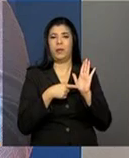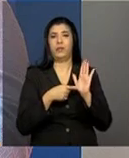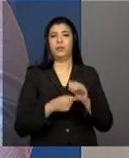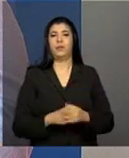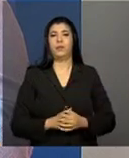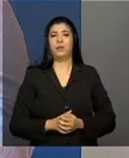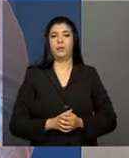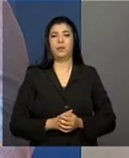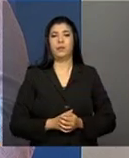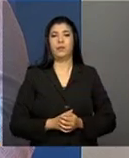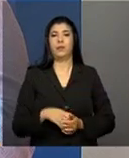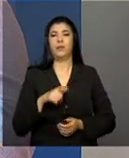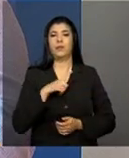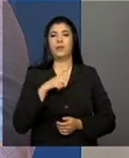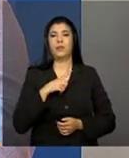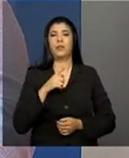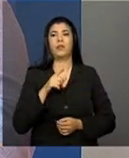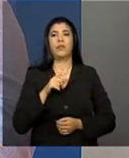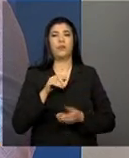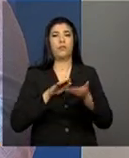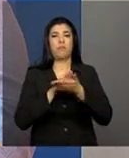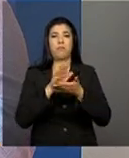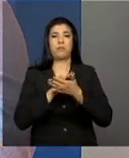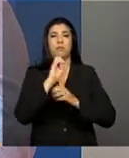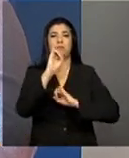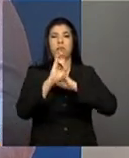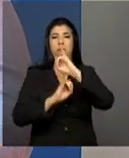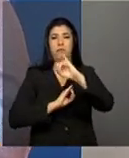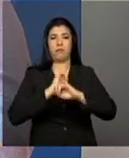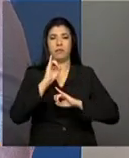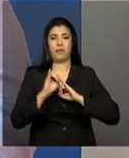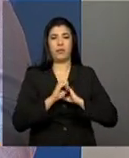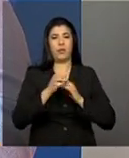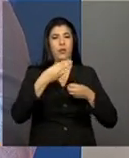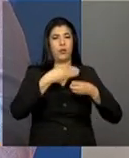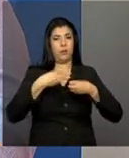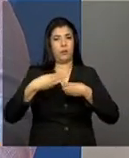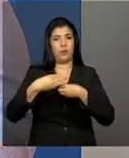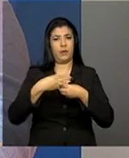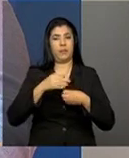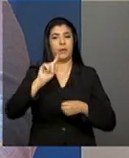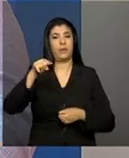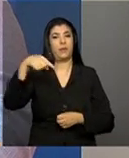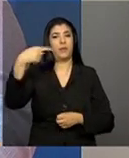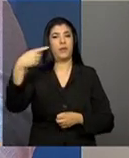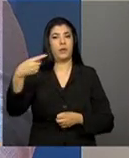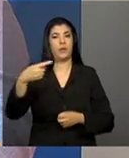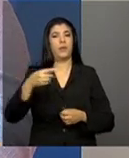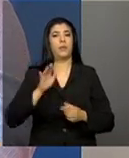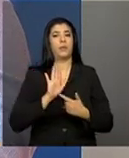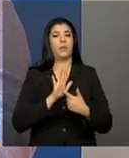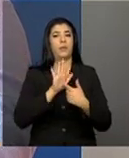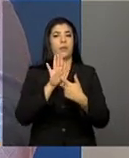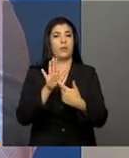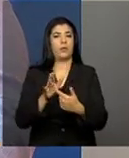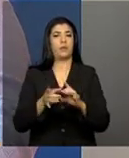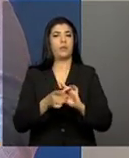eletrônico, para os municípios. Depois, começamos, ofertamos ele